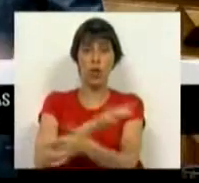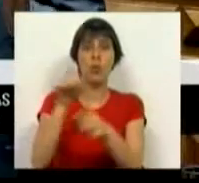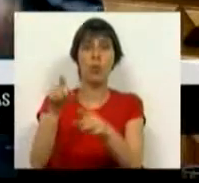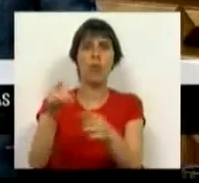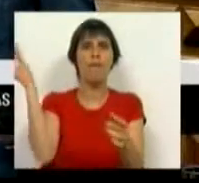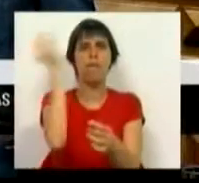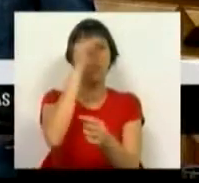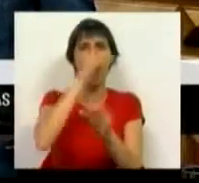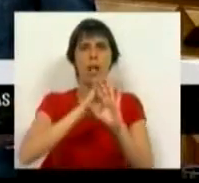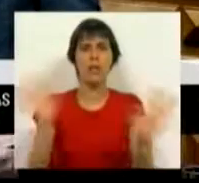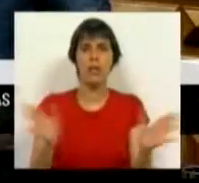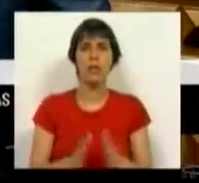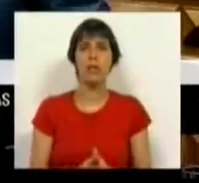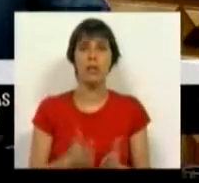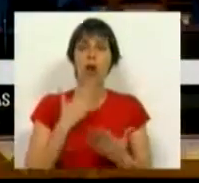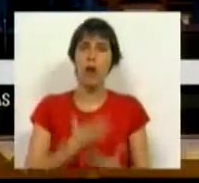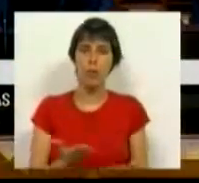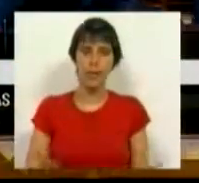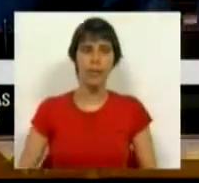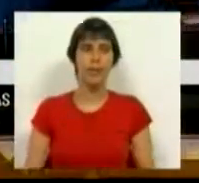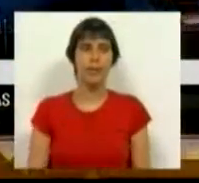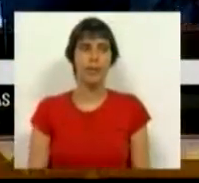são falsas. Muito obrigado.